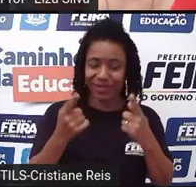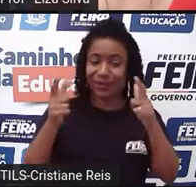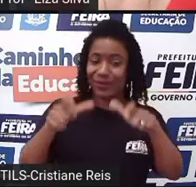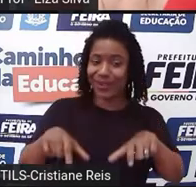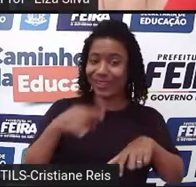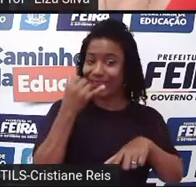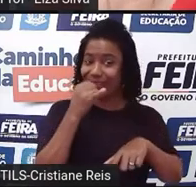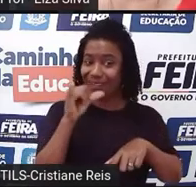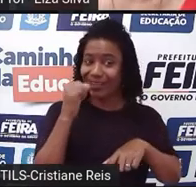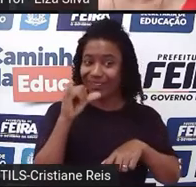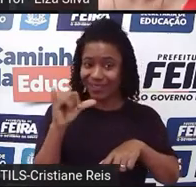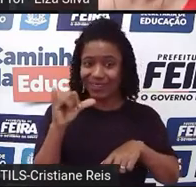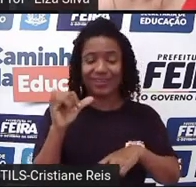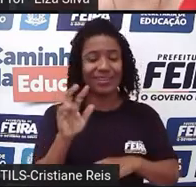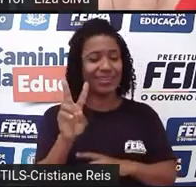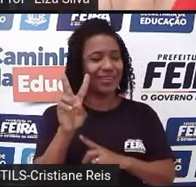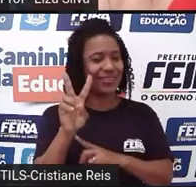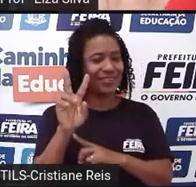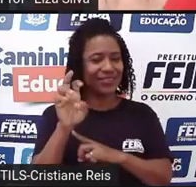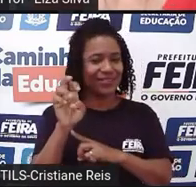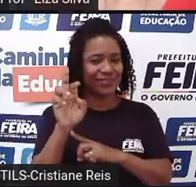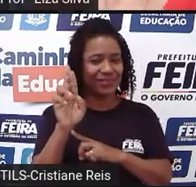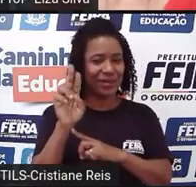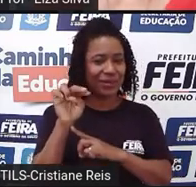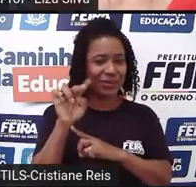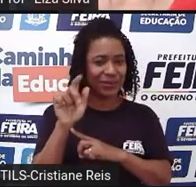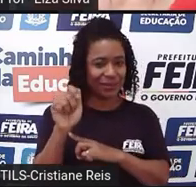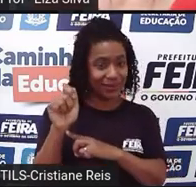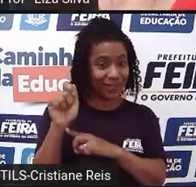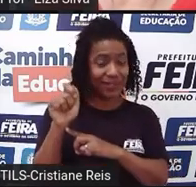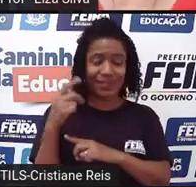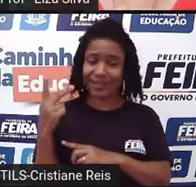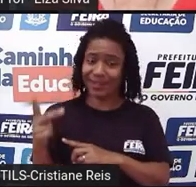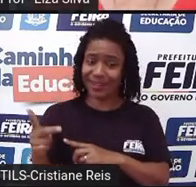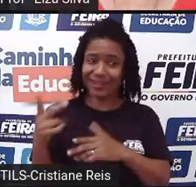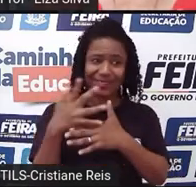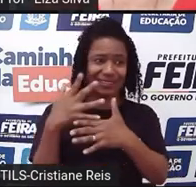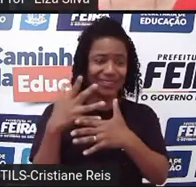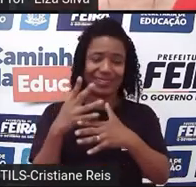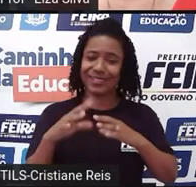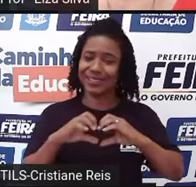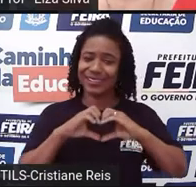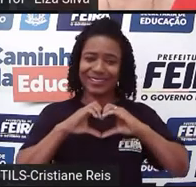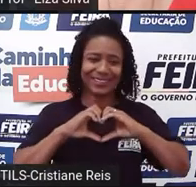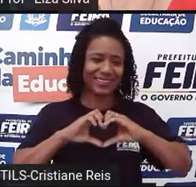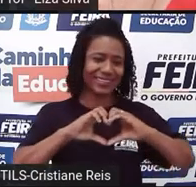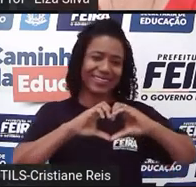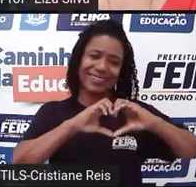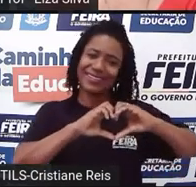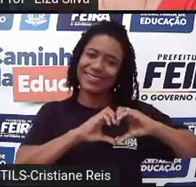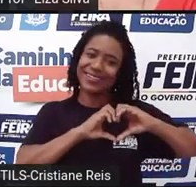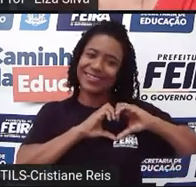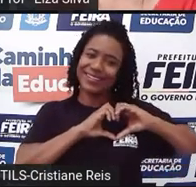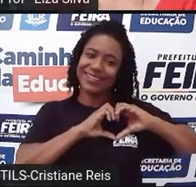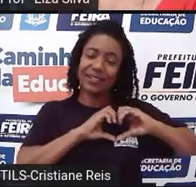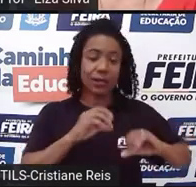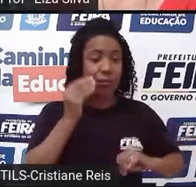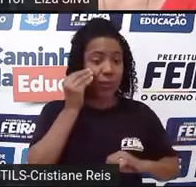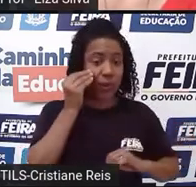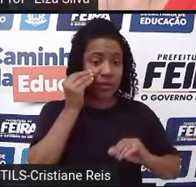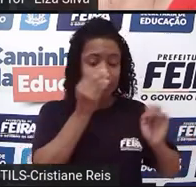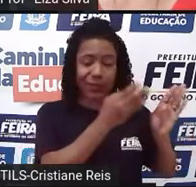Itália, a cidade do amor, existem fatos que acontecem em uma sequência linear,